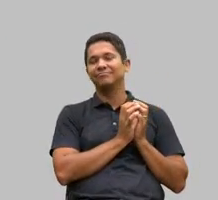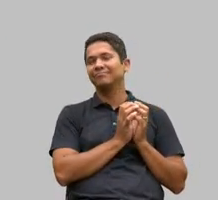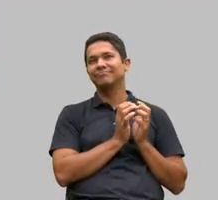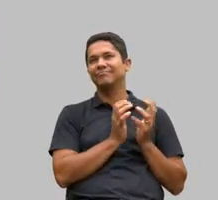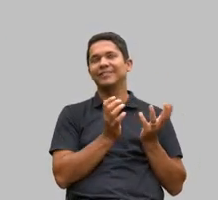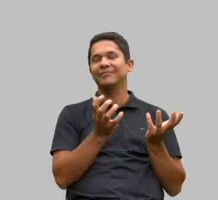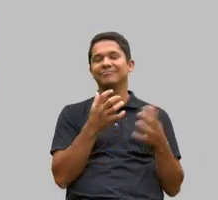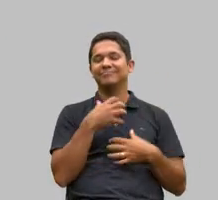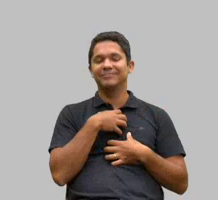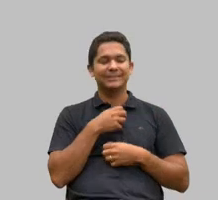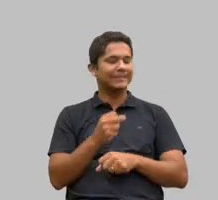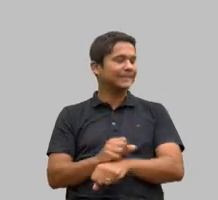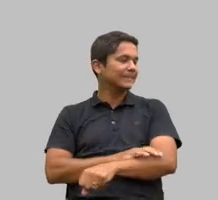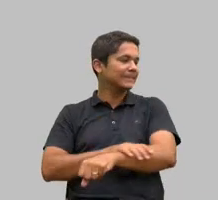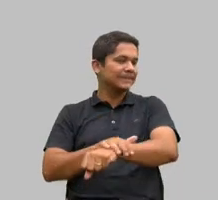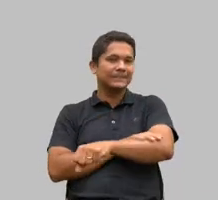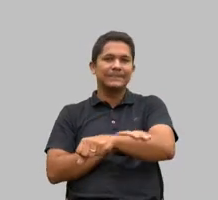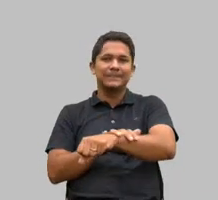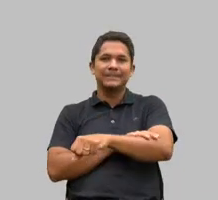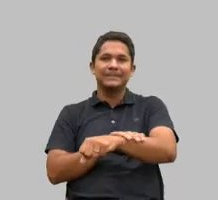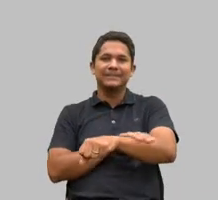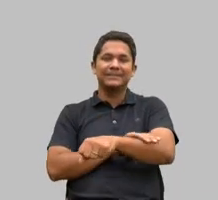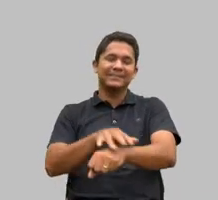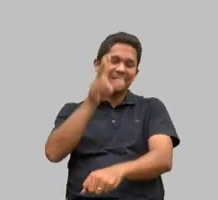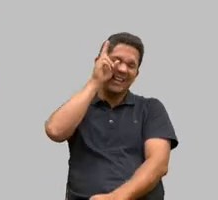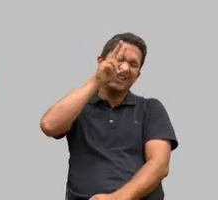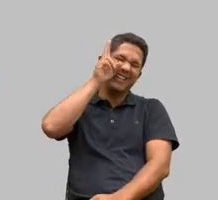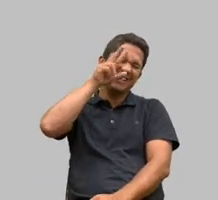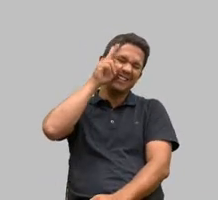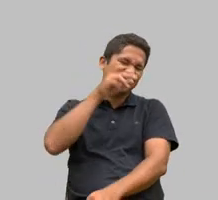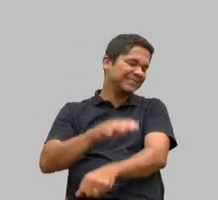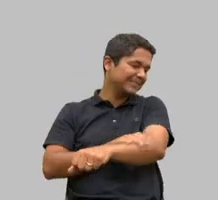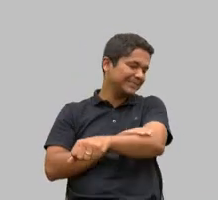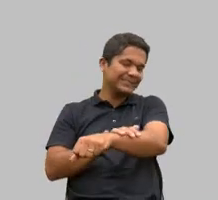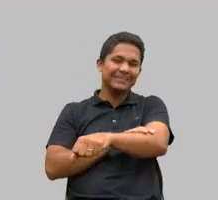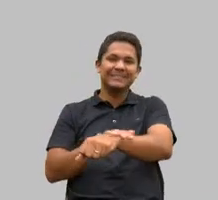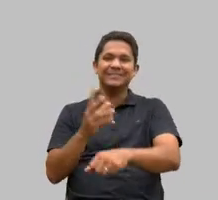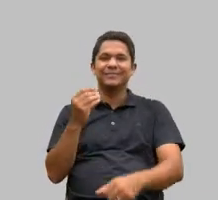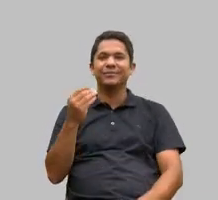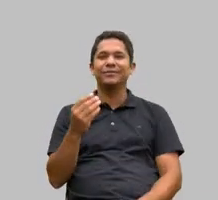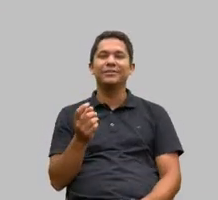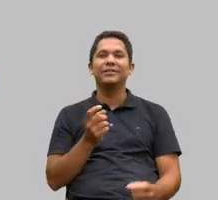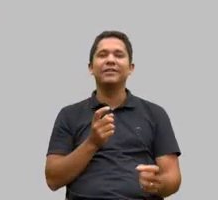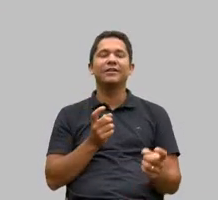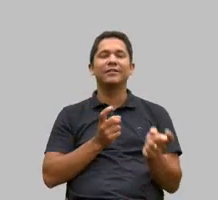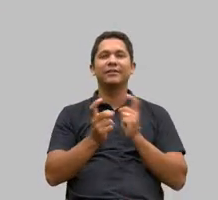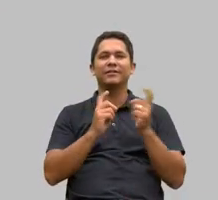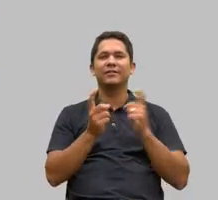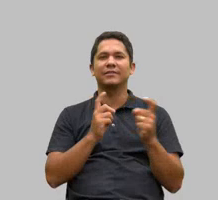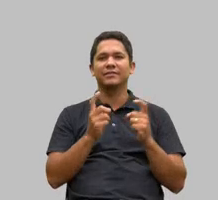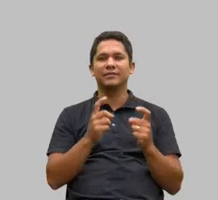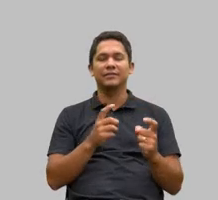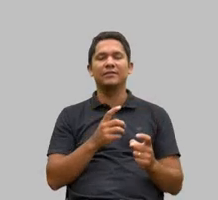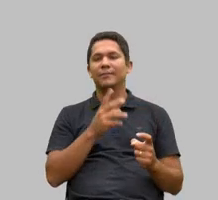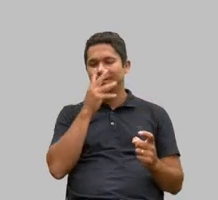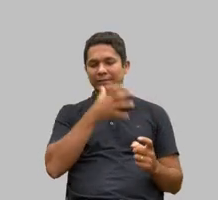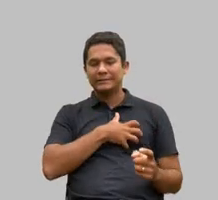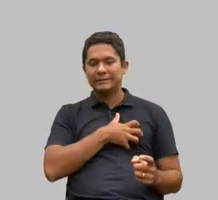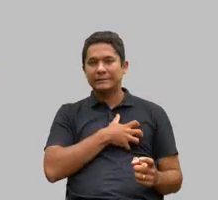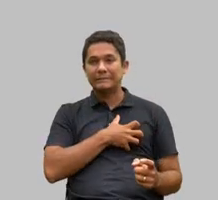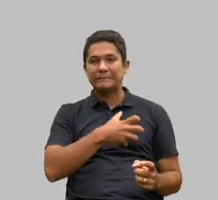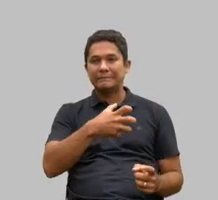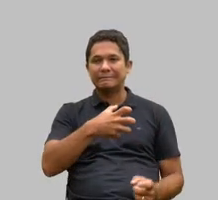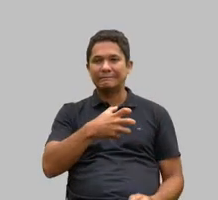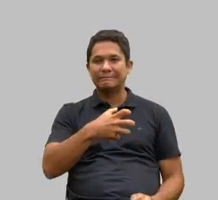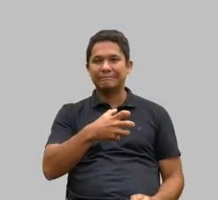fico emocionada quando volto a lembrar disso eram reuniões de arrancar o coração da gente do lugar